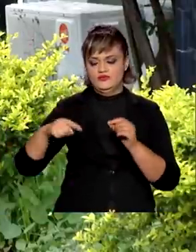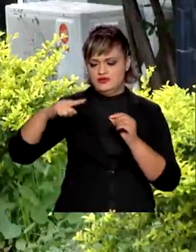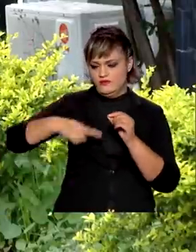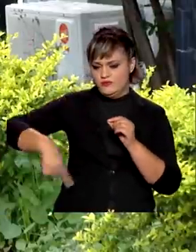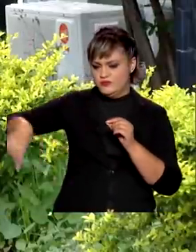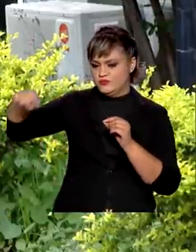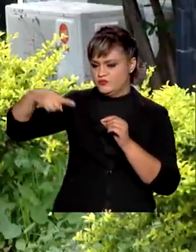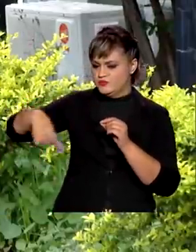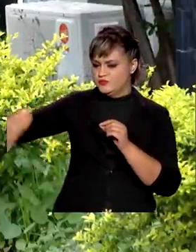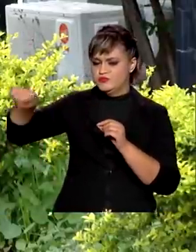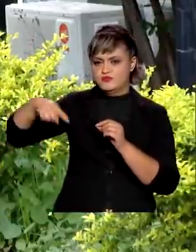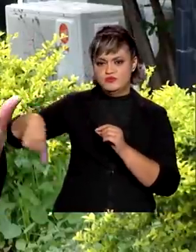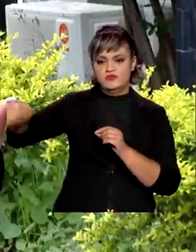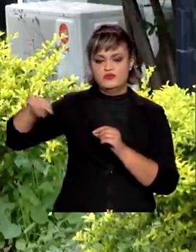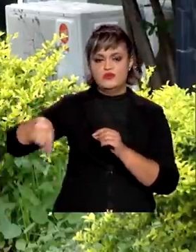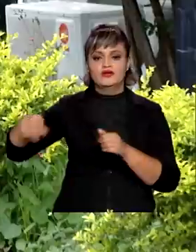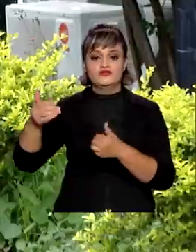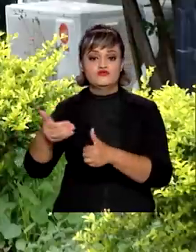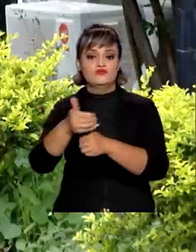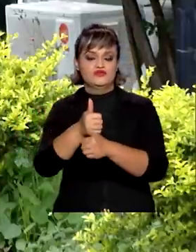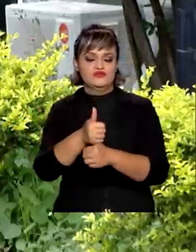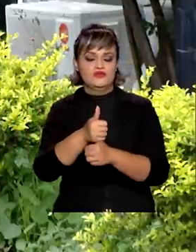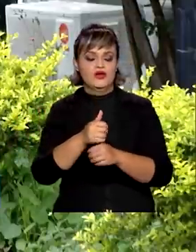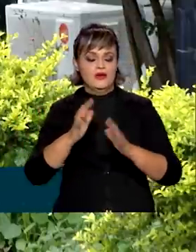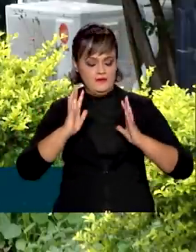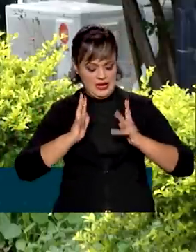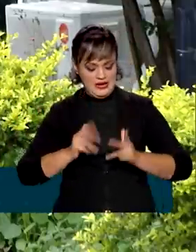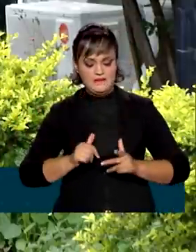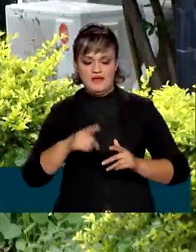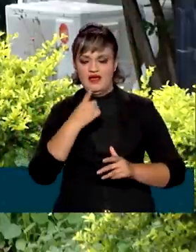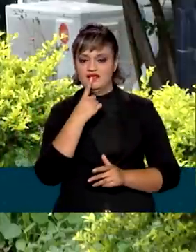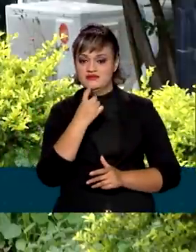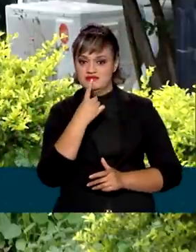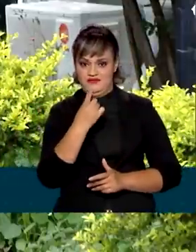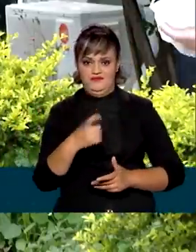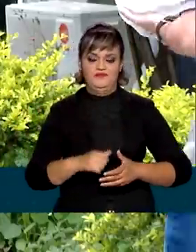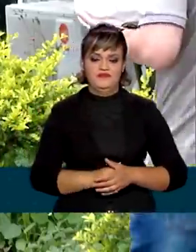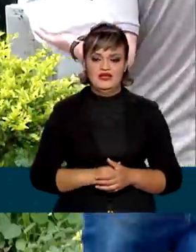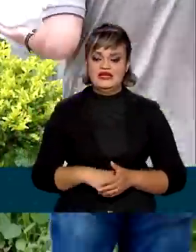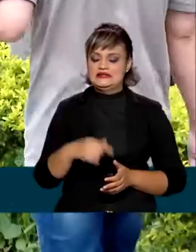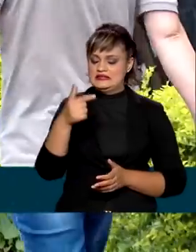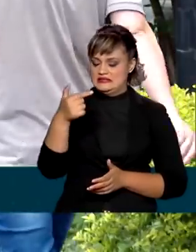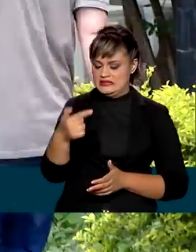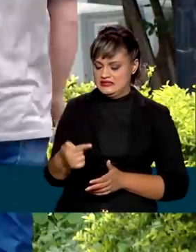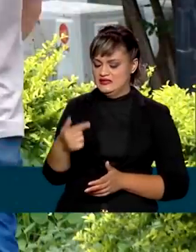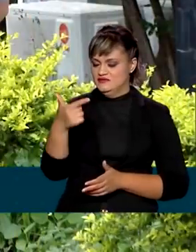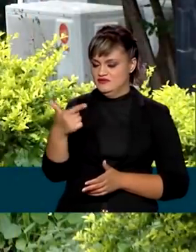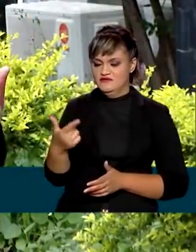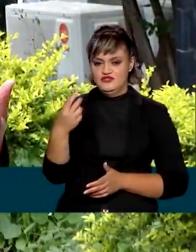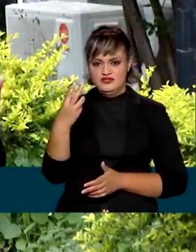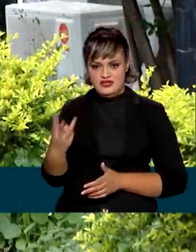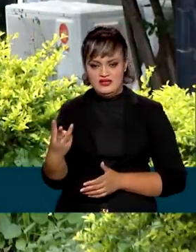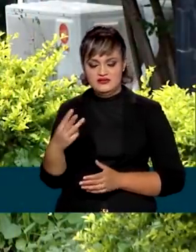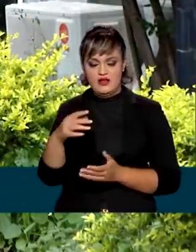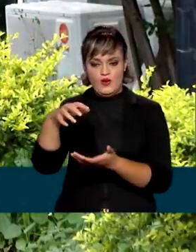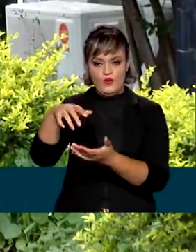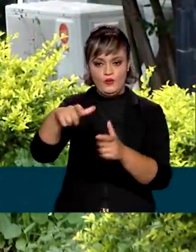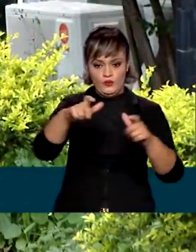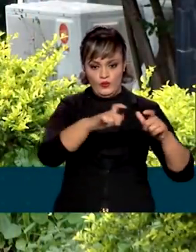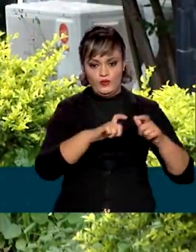máquinas para suprir a função dos rins na filtragem do sangue. Atualmente, 723 estabelecimentos